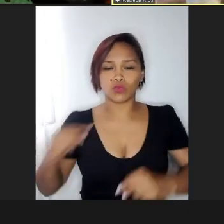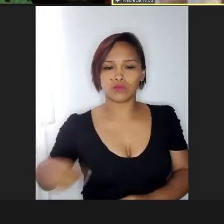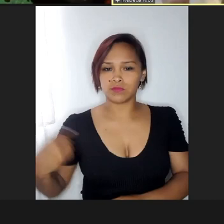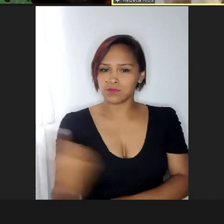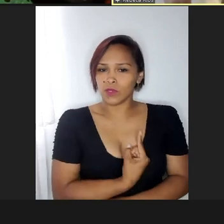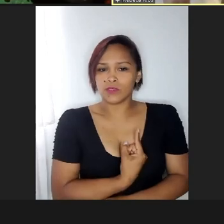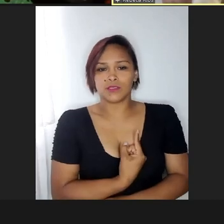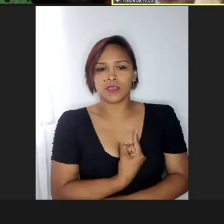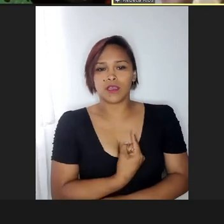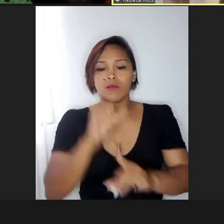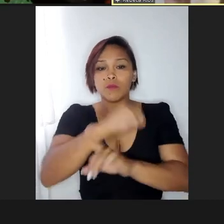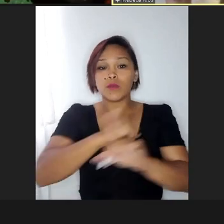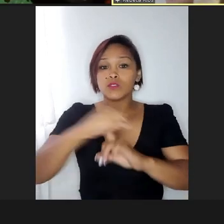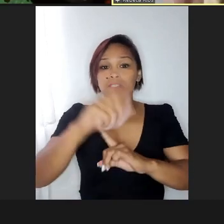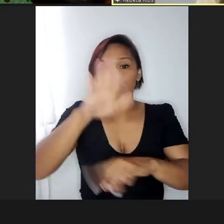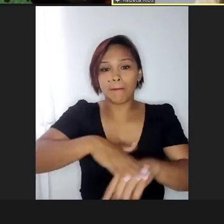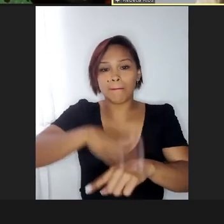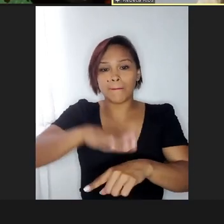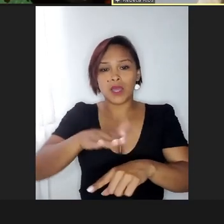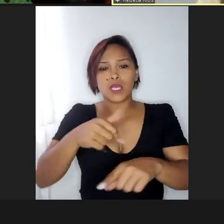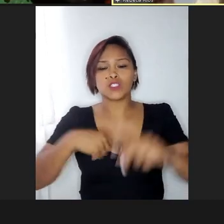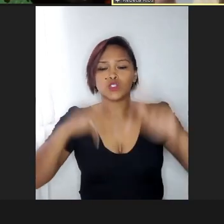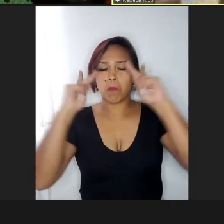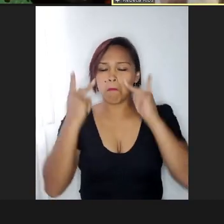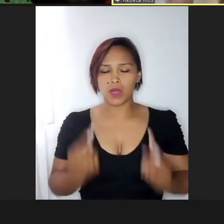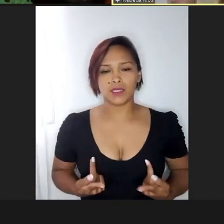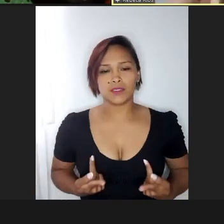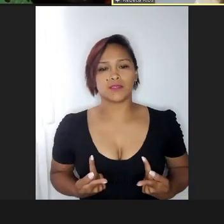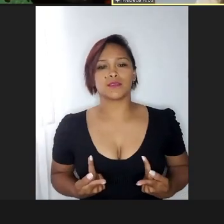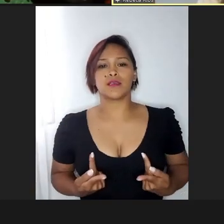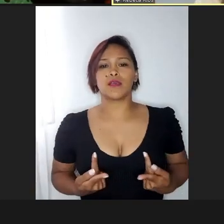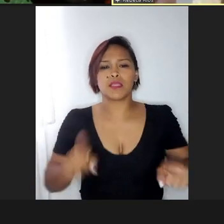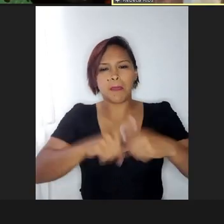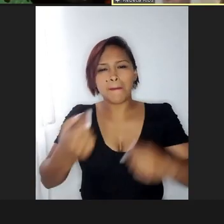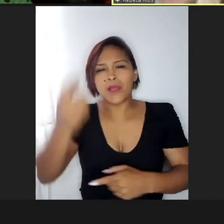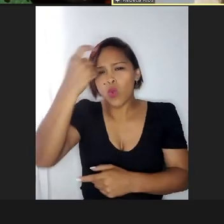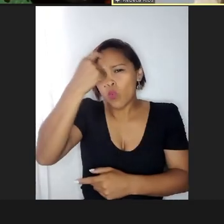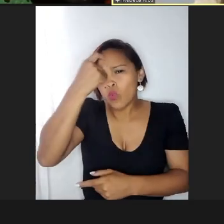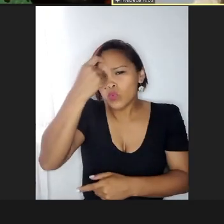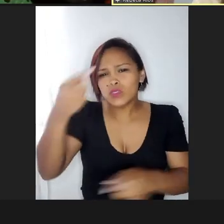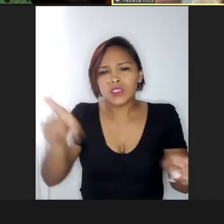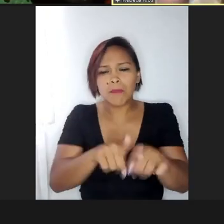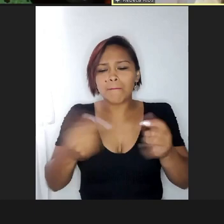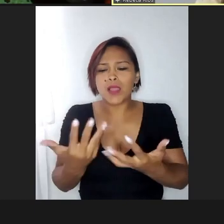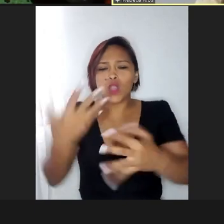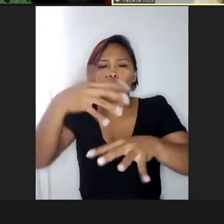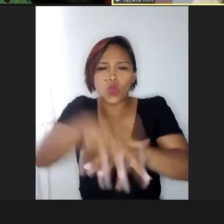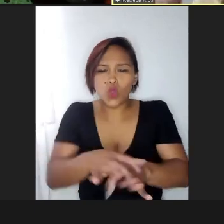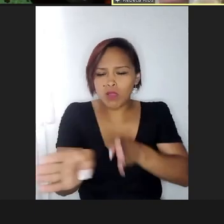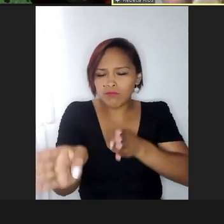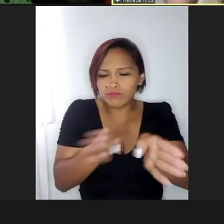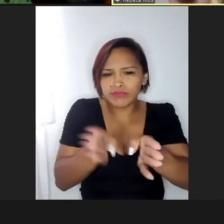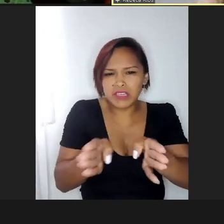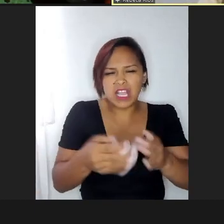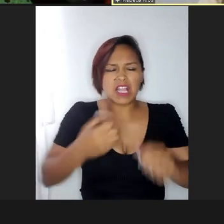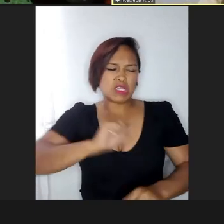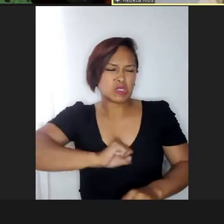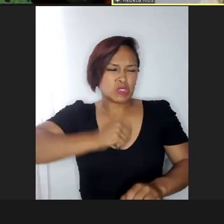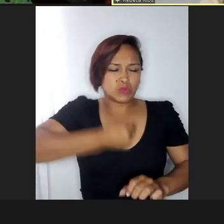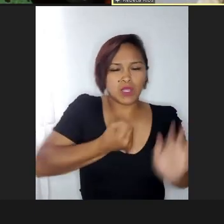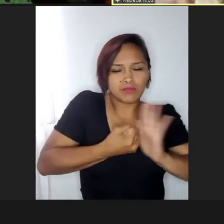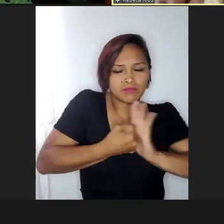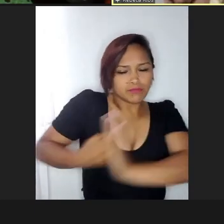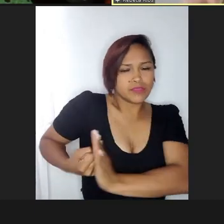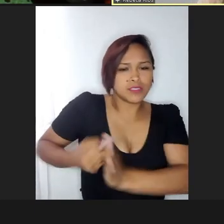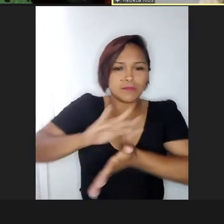gente ter uma sociedade mais humanizada, mais consciente, mais inclusiva, com menos ódio, com menos preconceito,